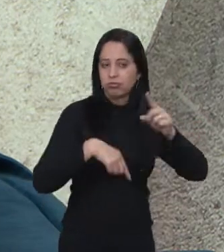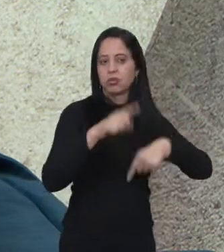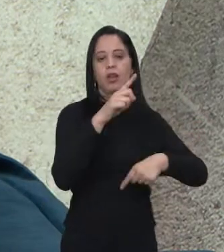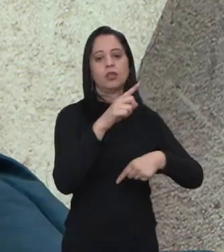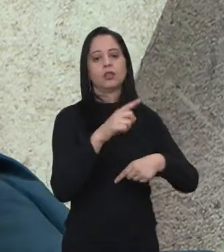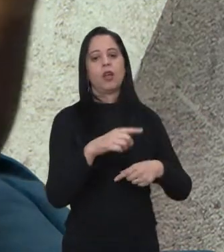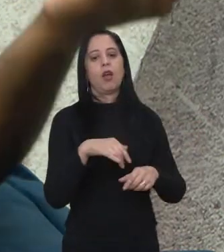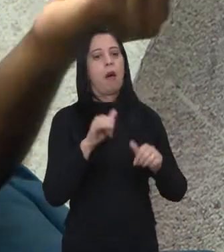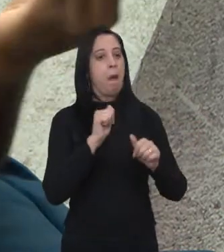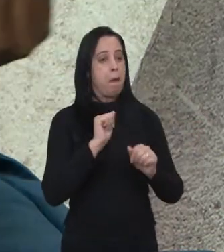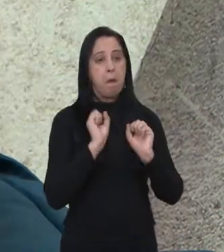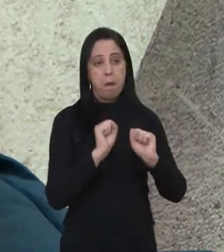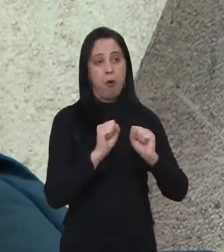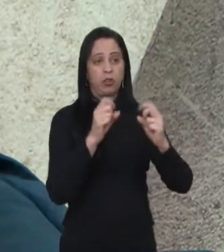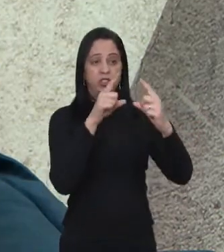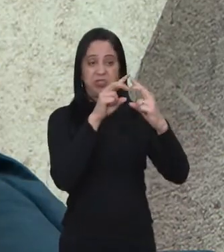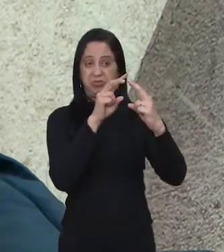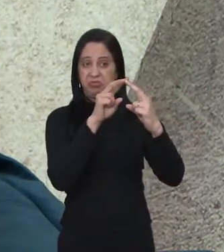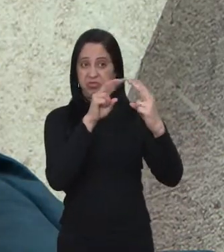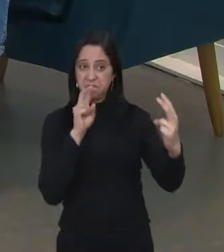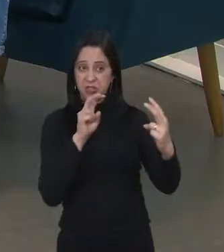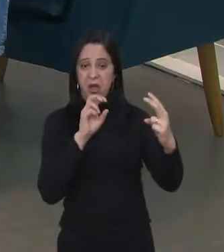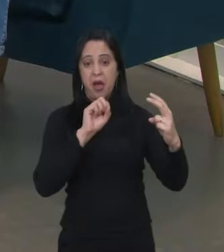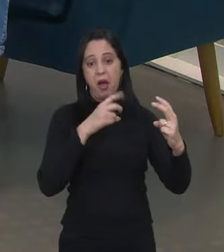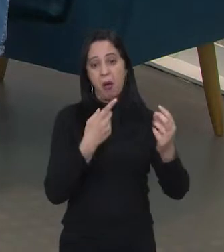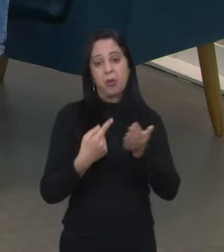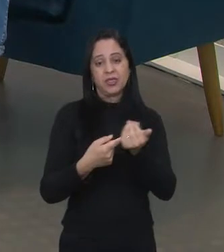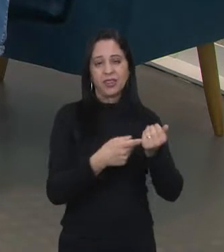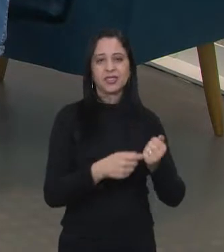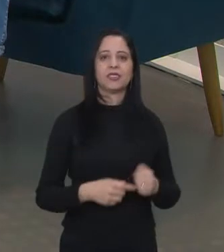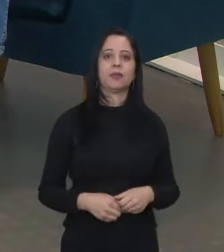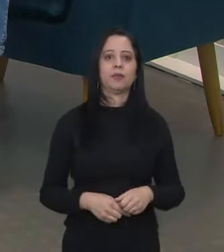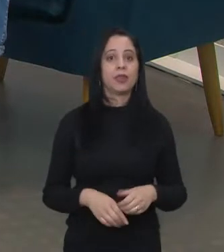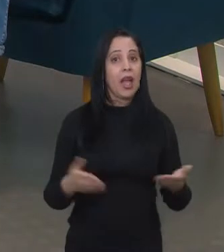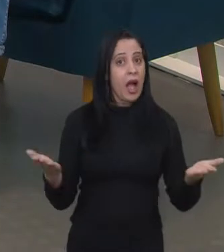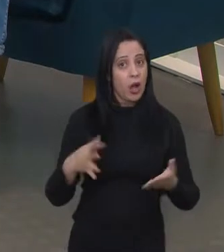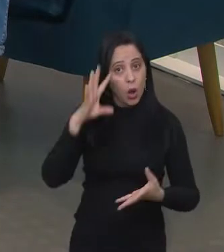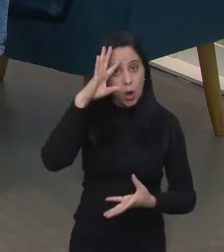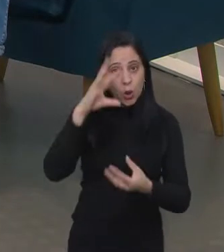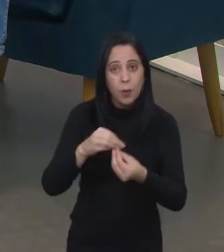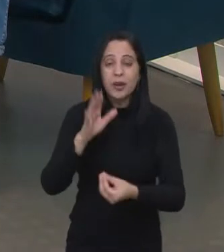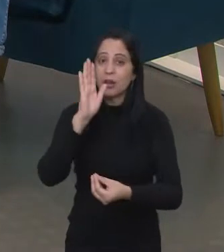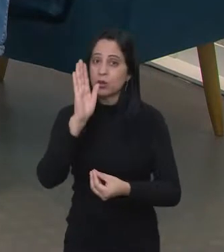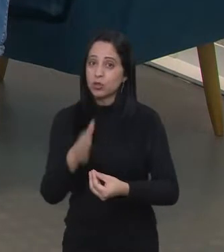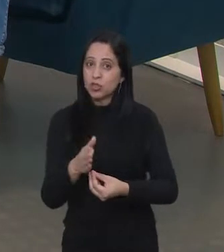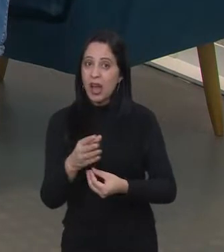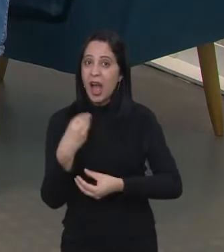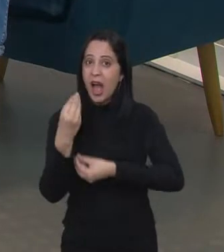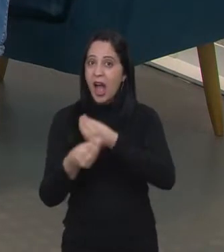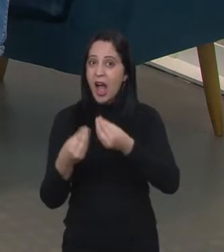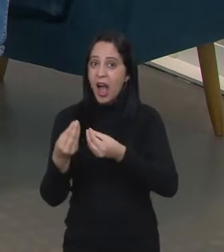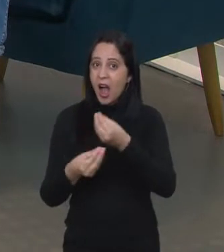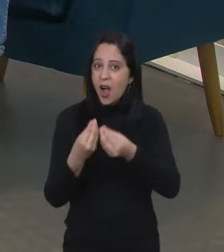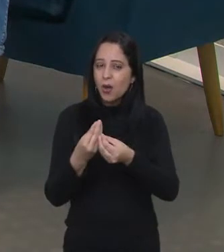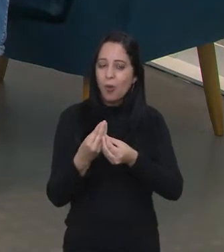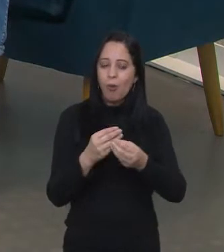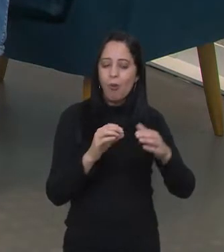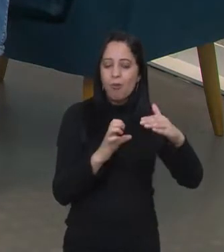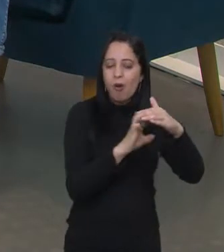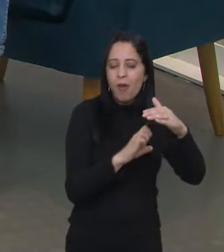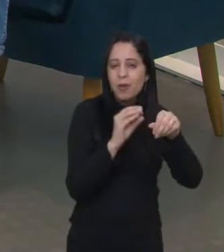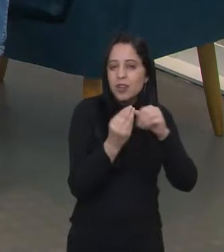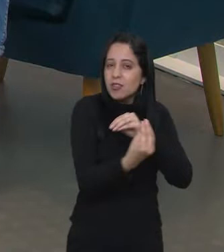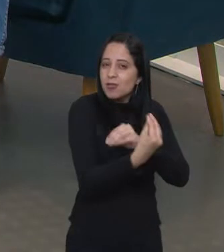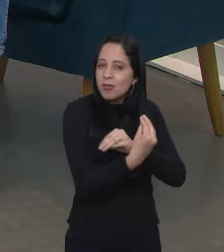seja no digital, seja no tech. Agora que a gente já sabe o que faz uma incubadora de empresas, nós vamos